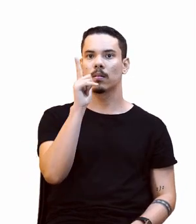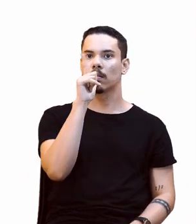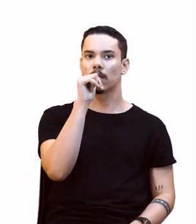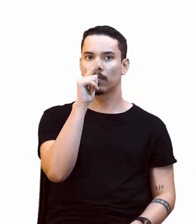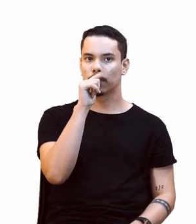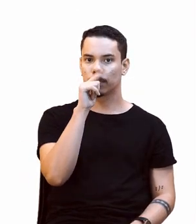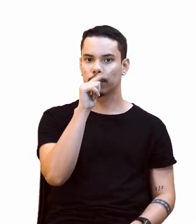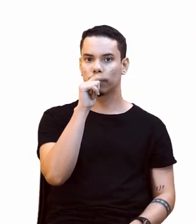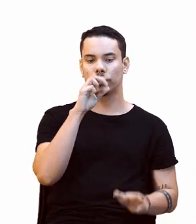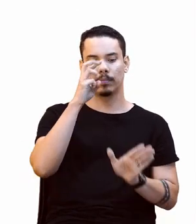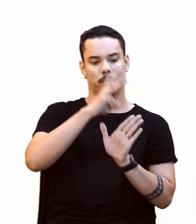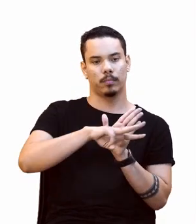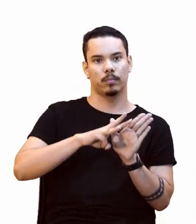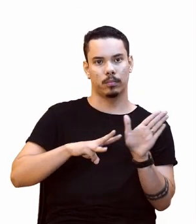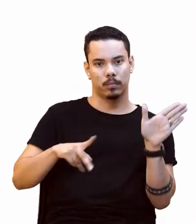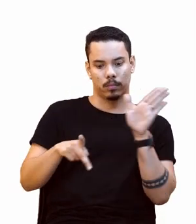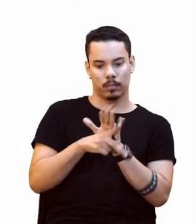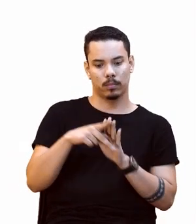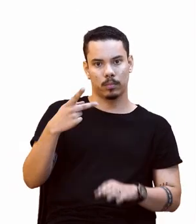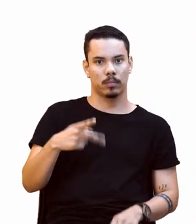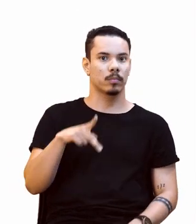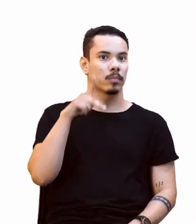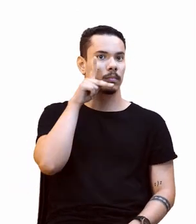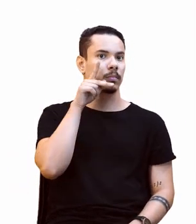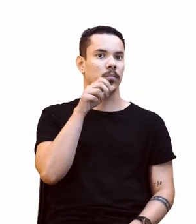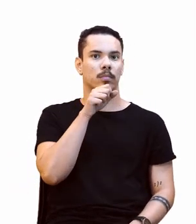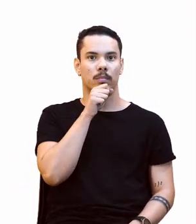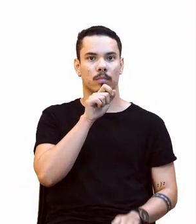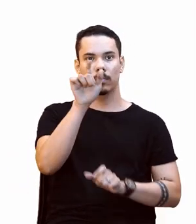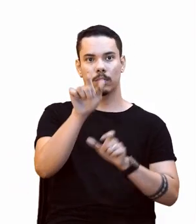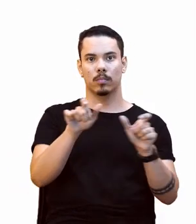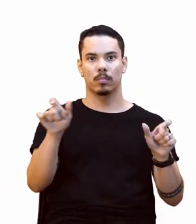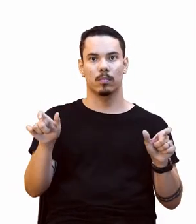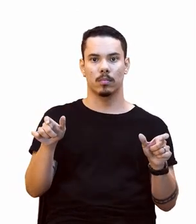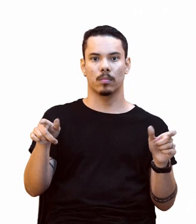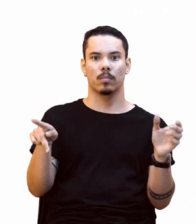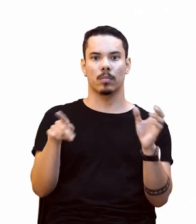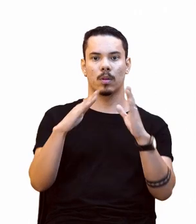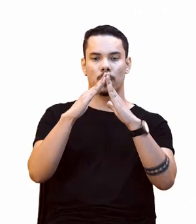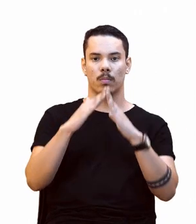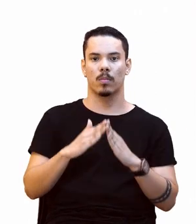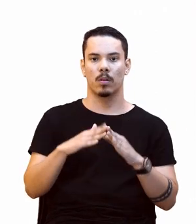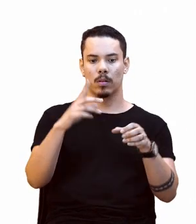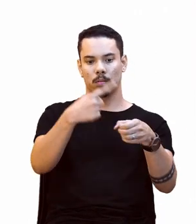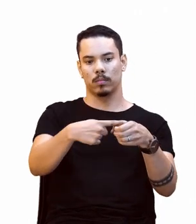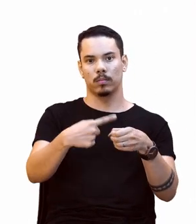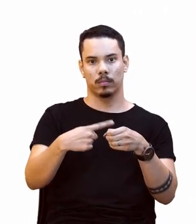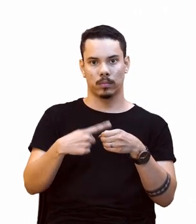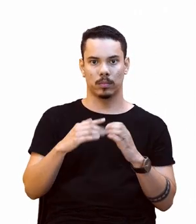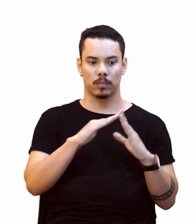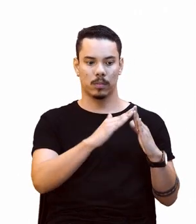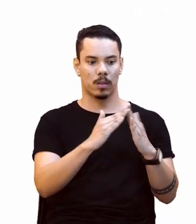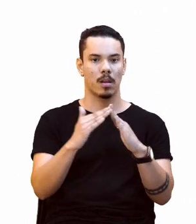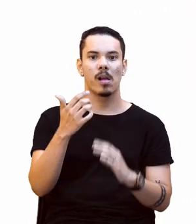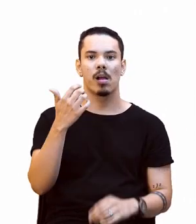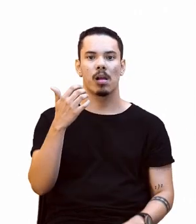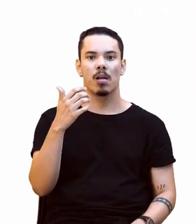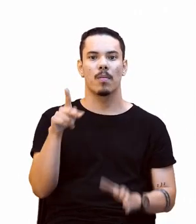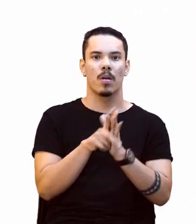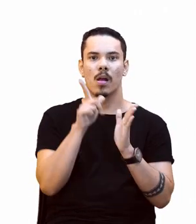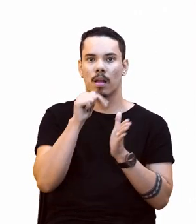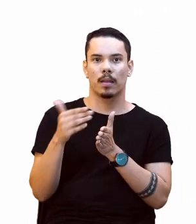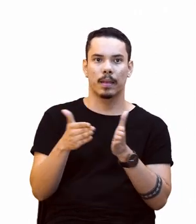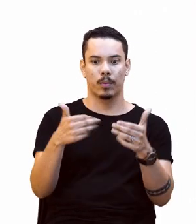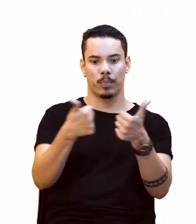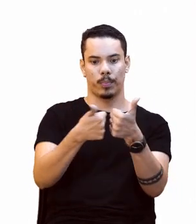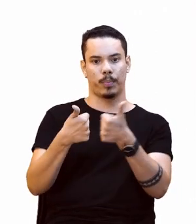região aqui Porto Velho, aos povos ribeirinhos nas imediações de Porto Velho. Esse